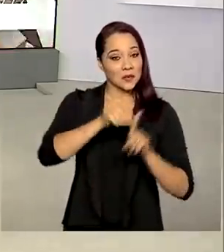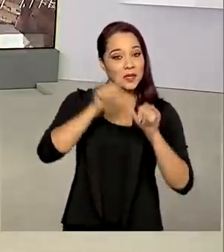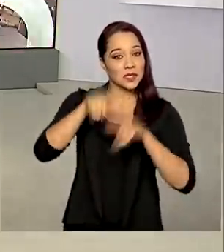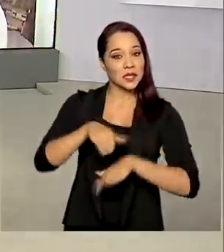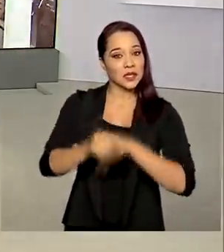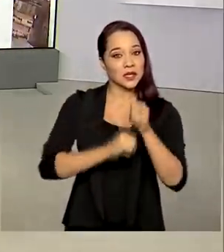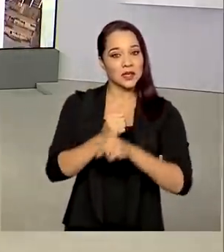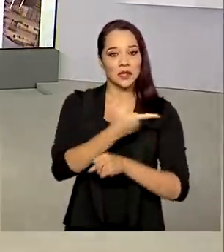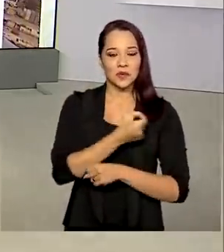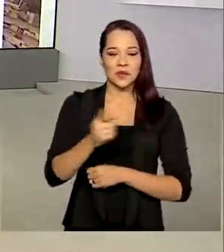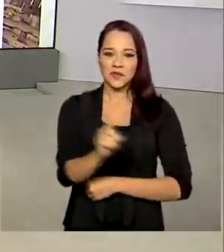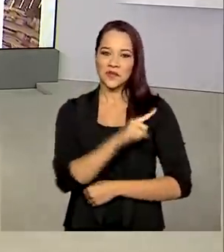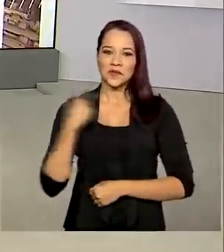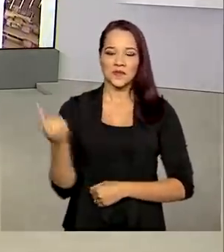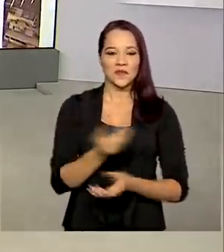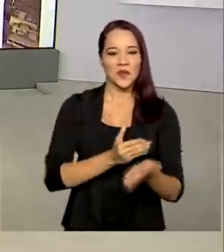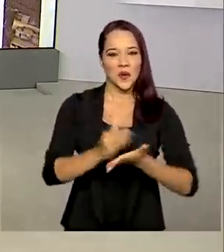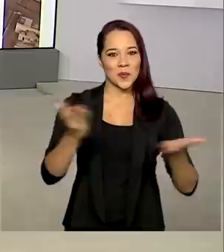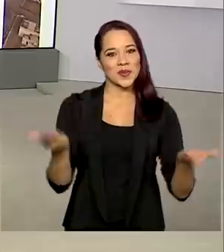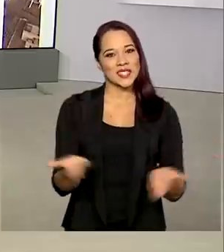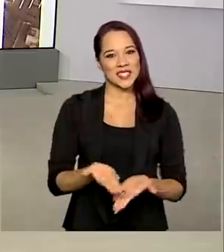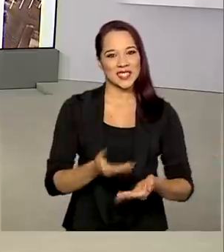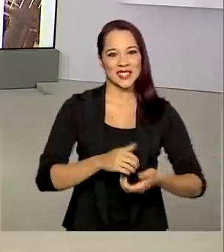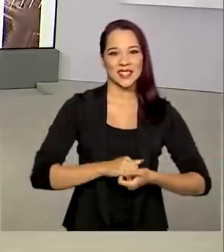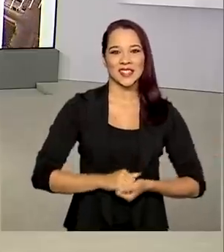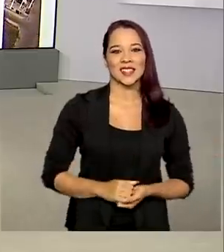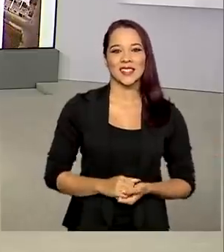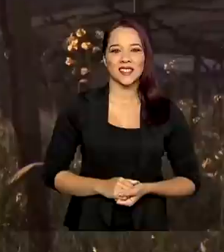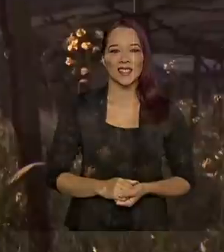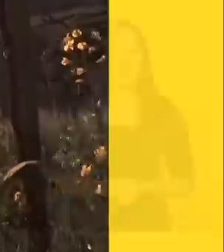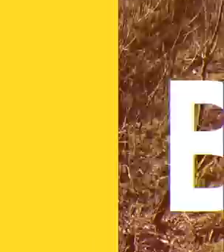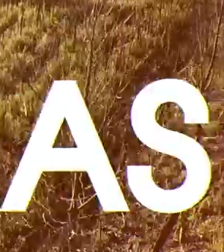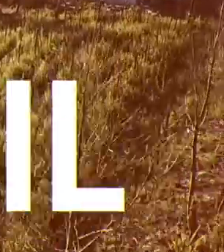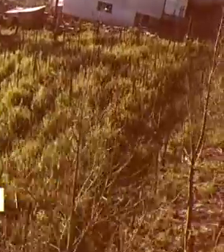setembro de 2020. O Brasil em dia já está no ar.